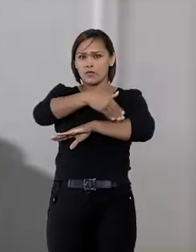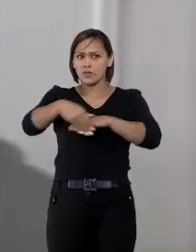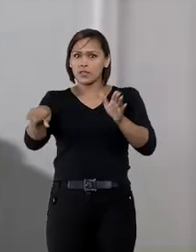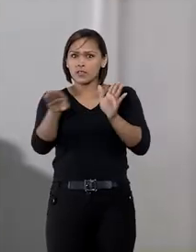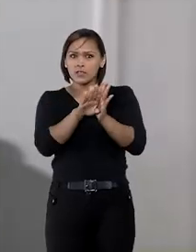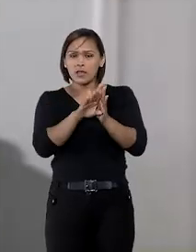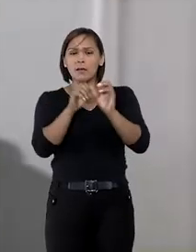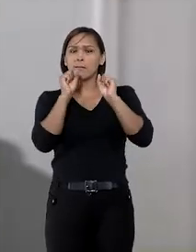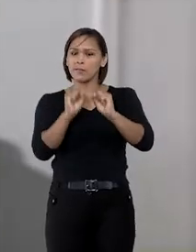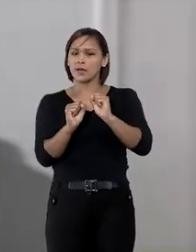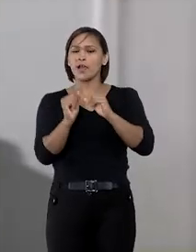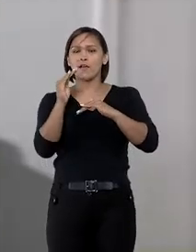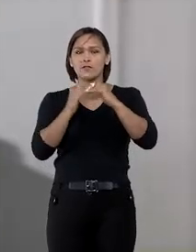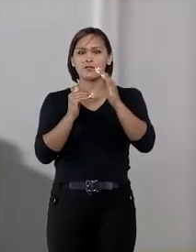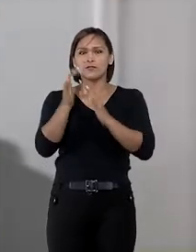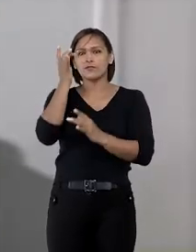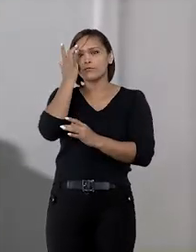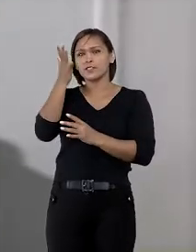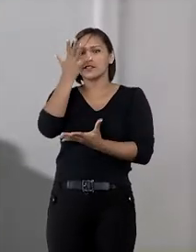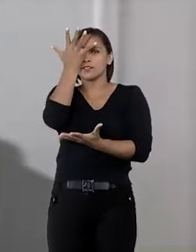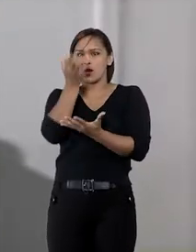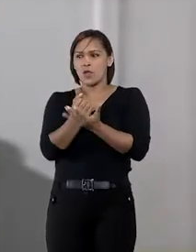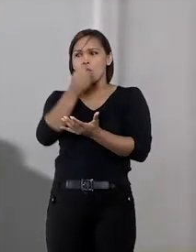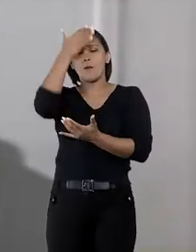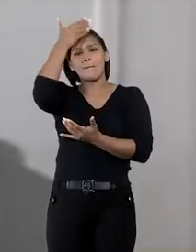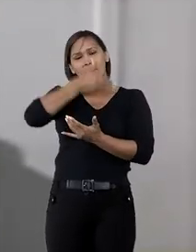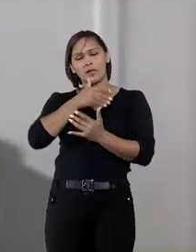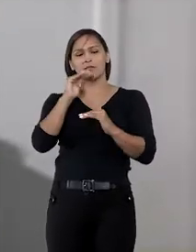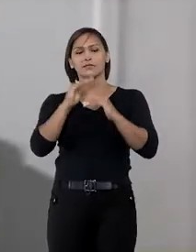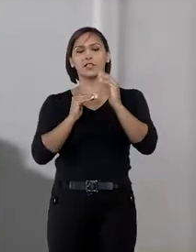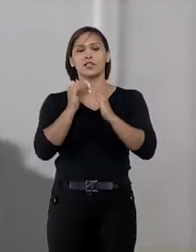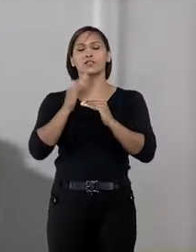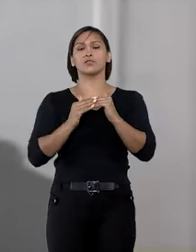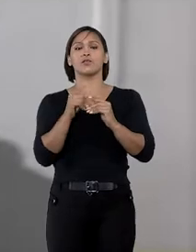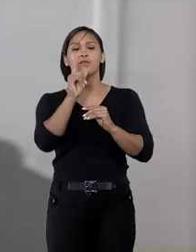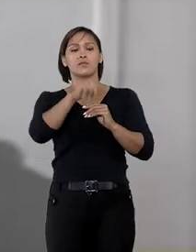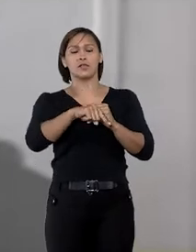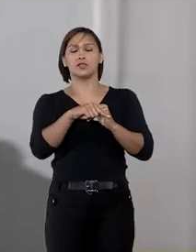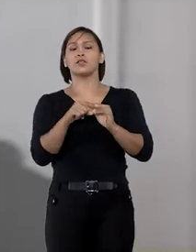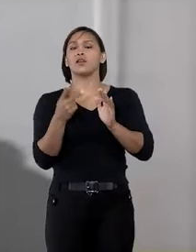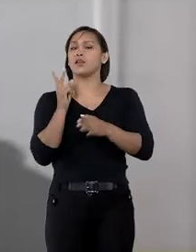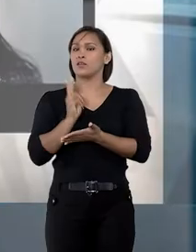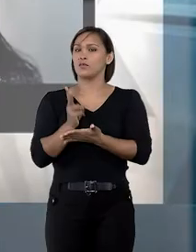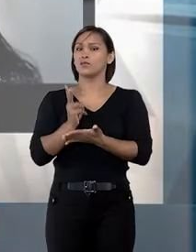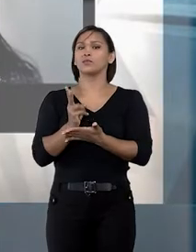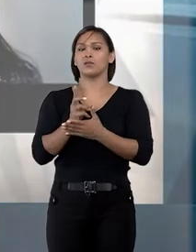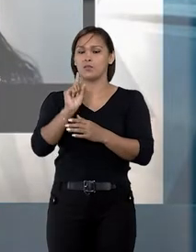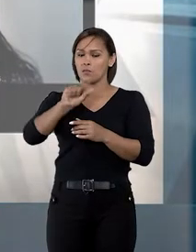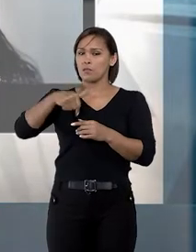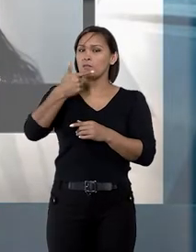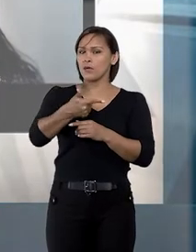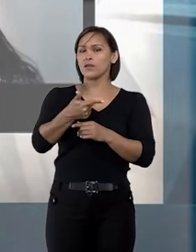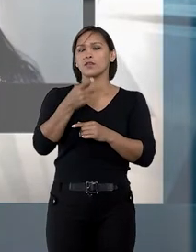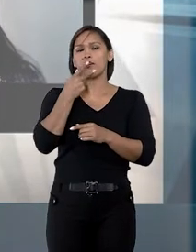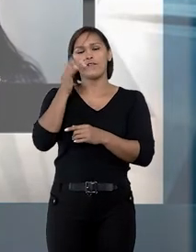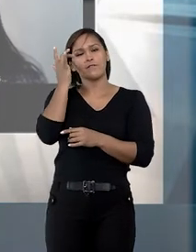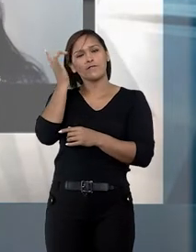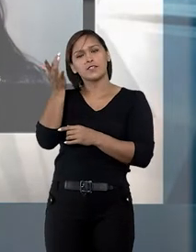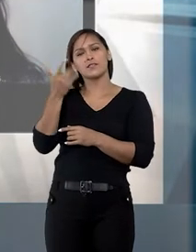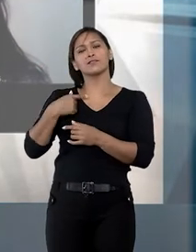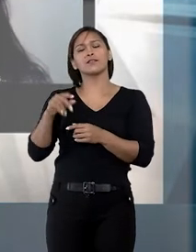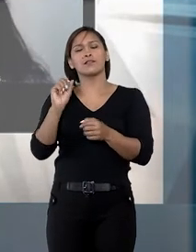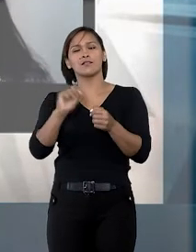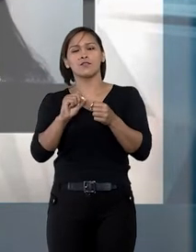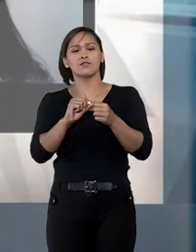proporcionará a eficiência da colheita de provas relativamente à autoria e, consequentemente, também viabilizará